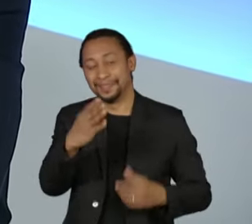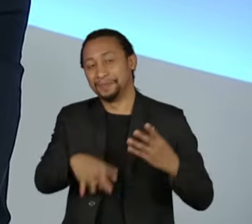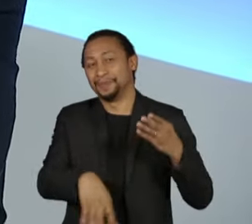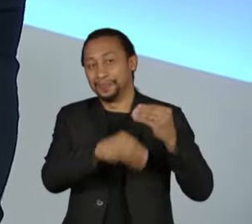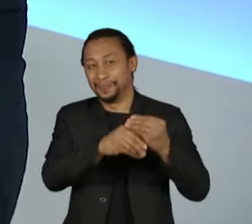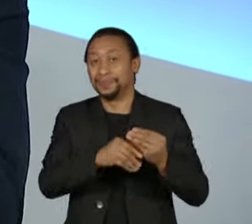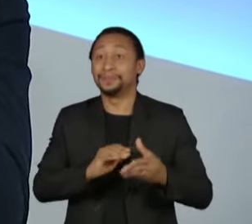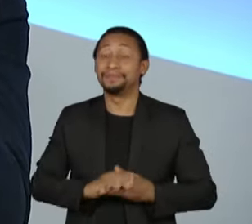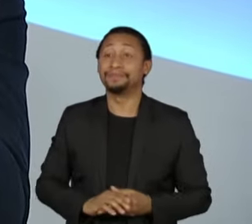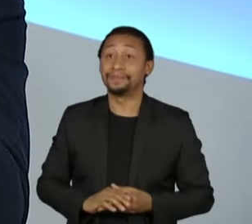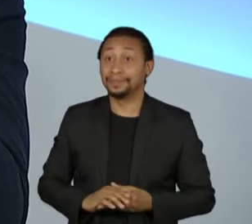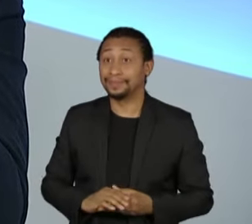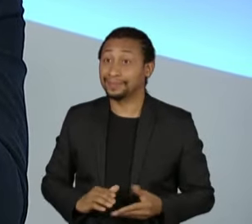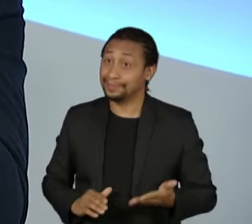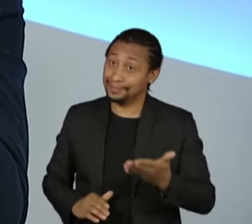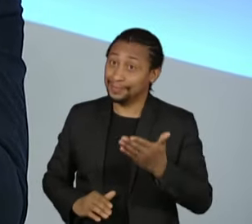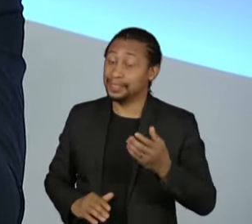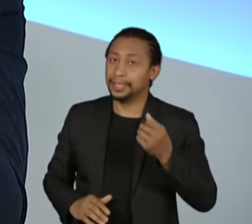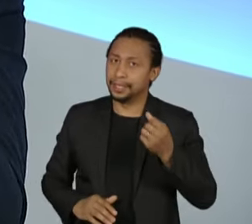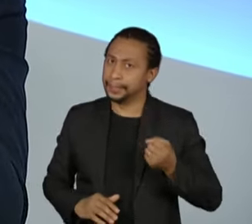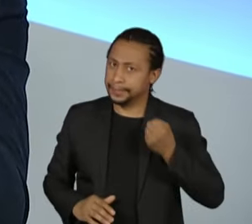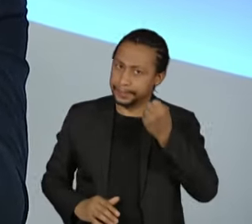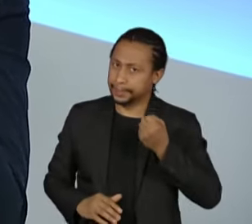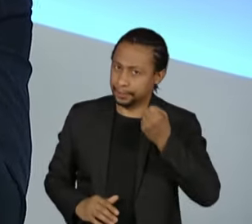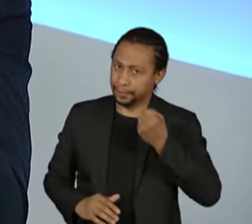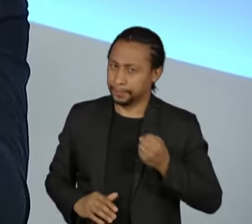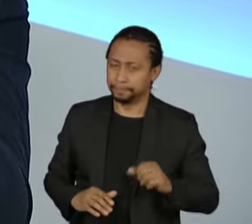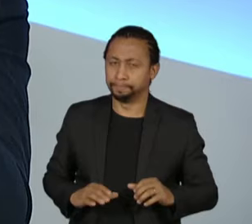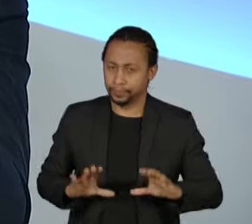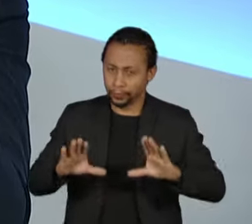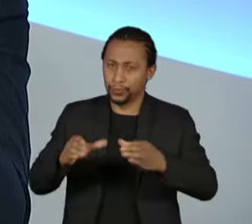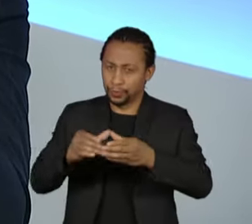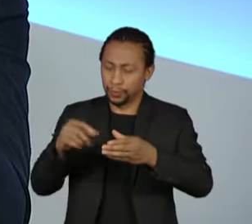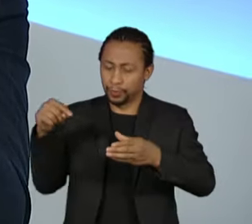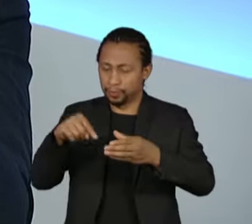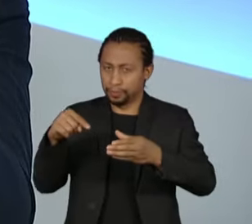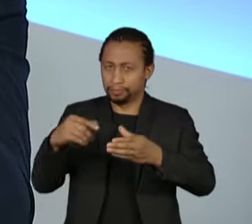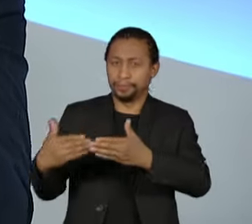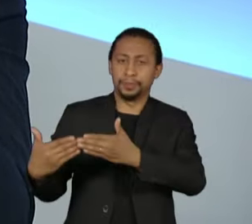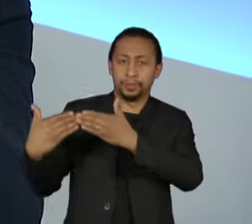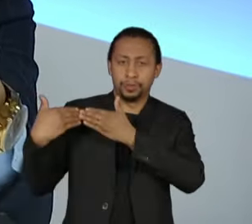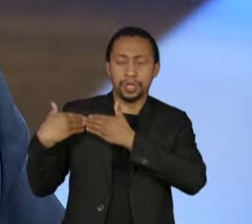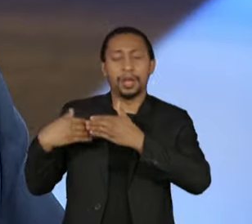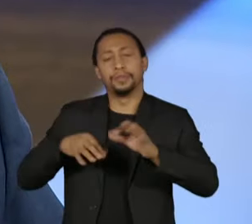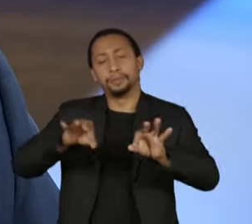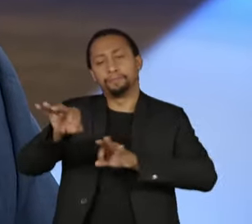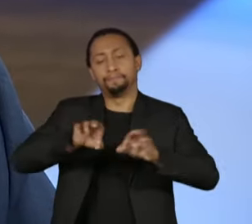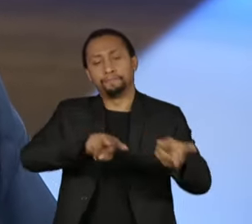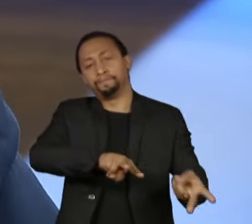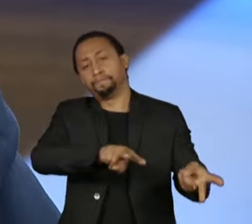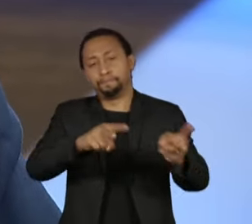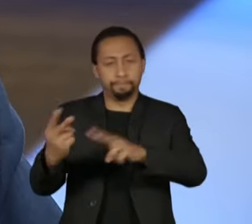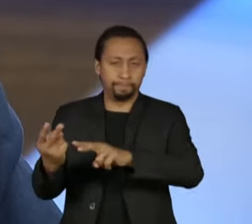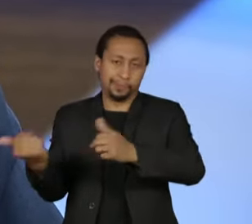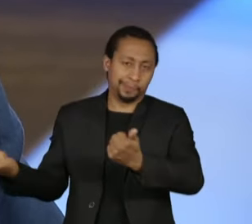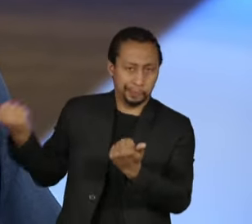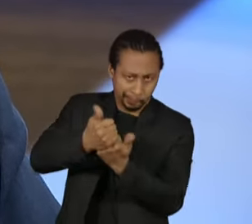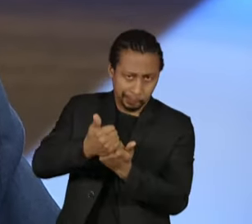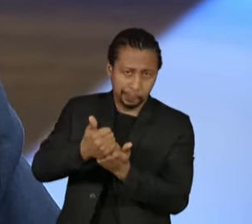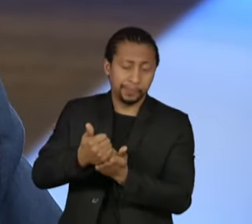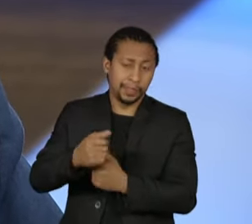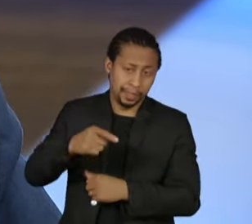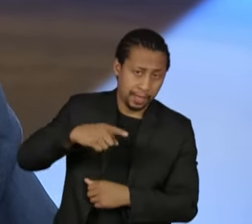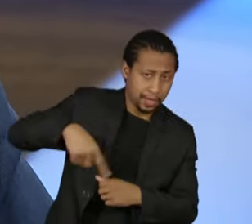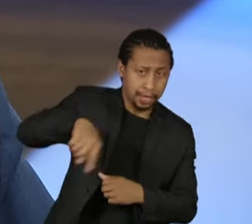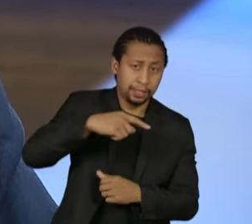Senador, uma equipe de transição tem como missão básica diagnosticar um quadro. É o que a